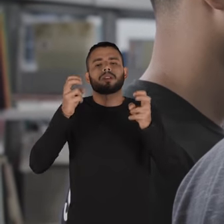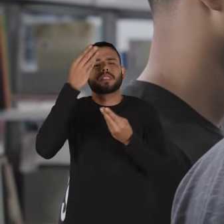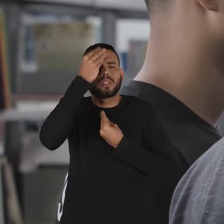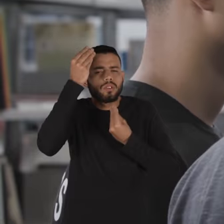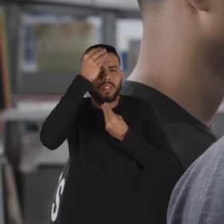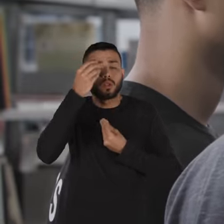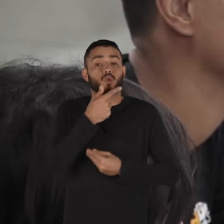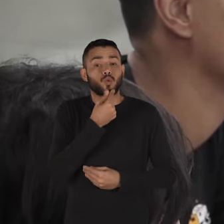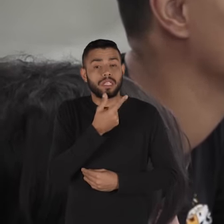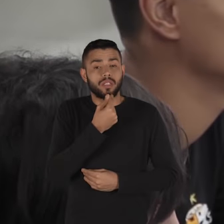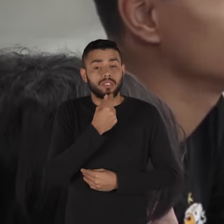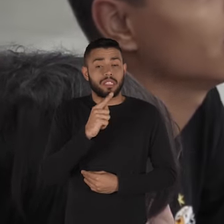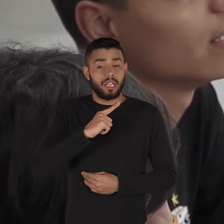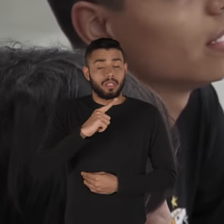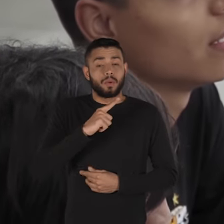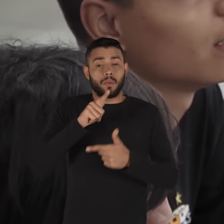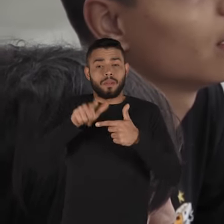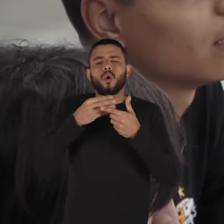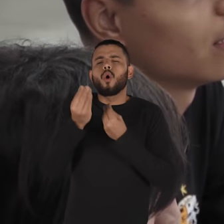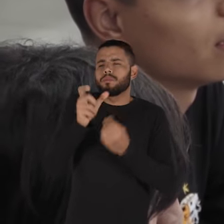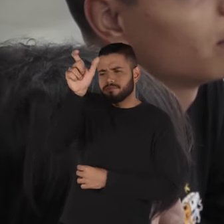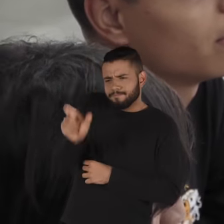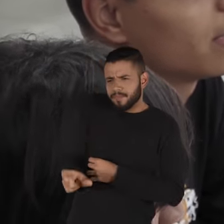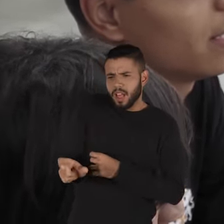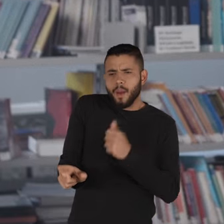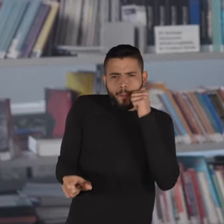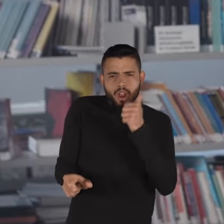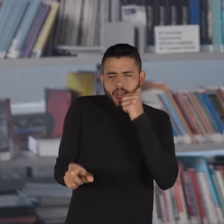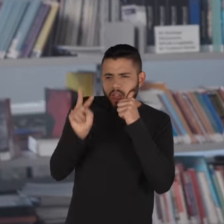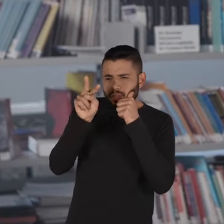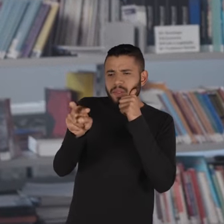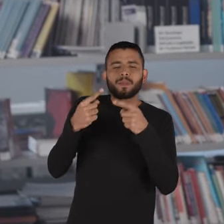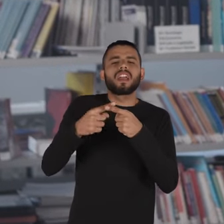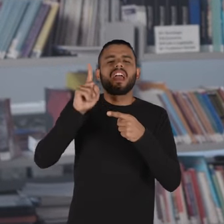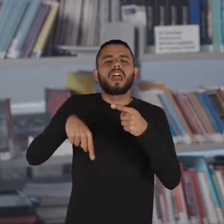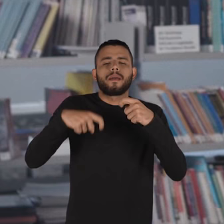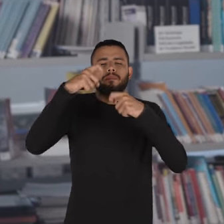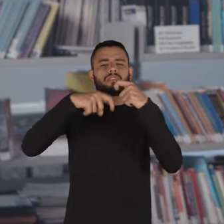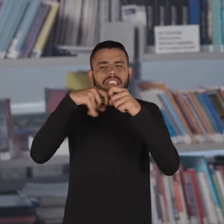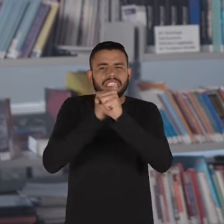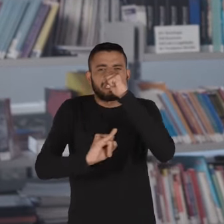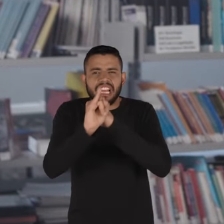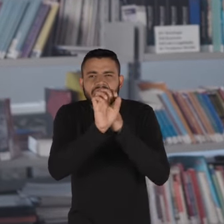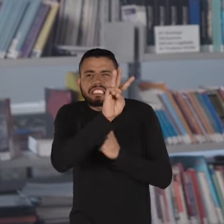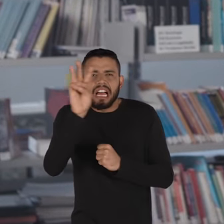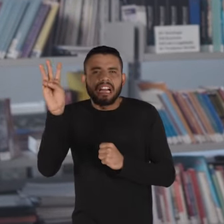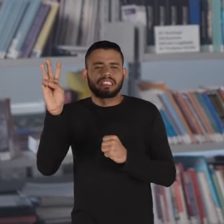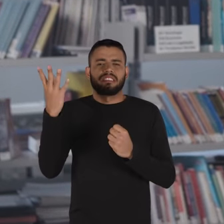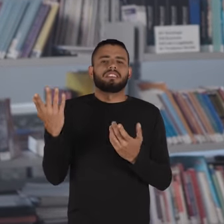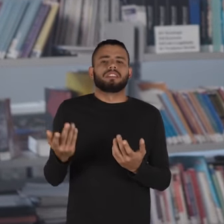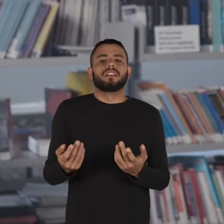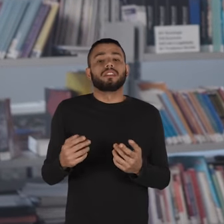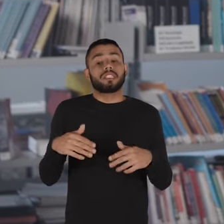Os meninos têm uma questão muito forte em relação à objetificação da mulher. Que está muito ligada à pornografia na internet